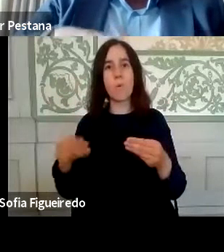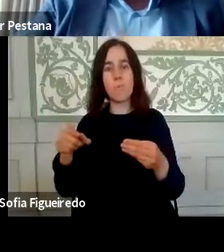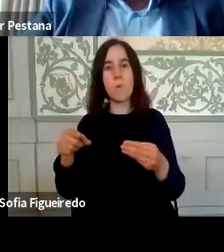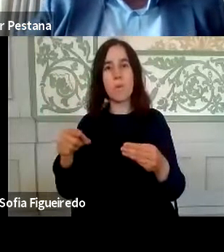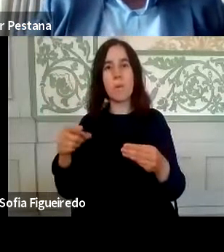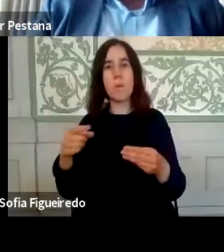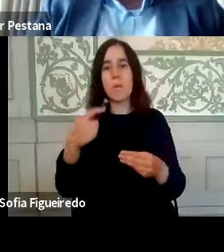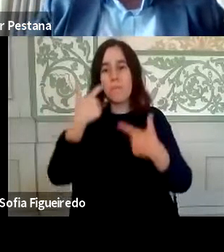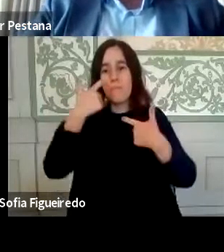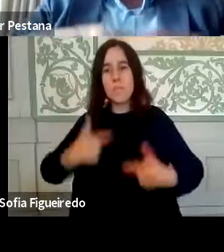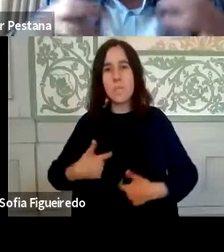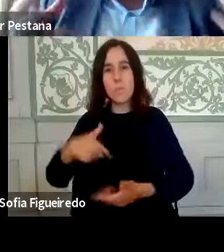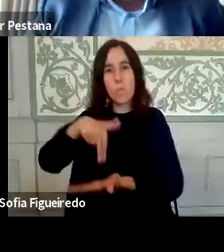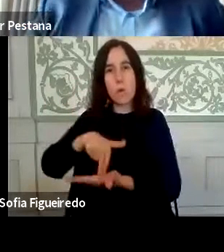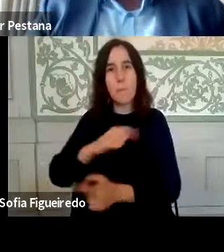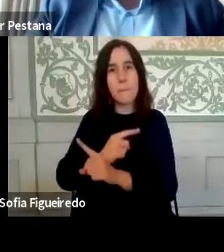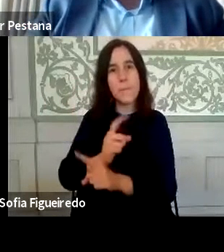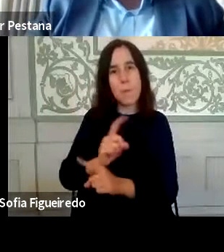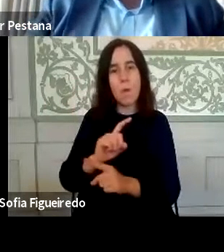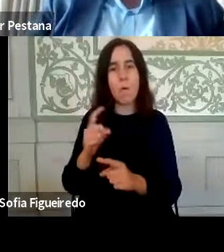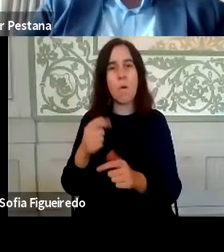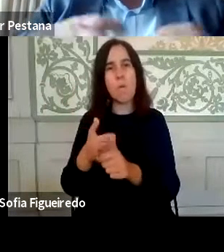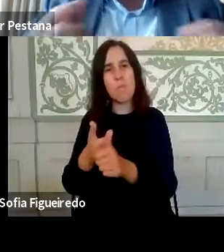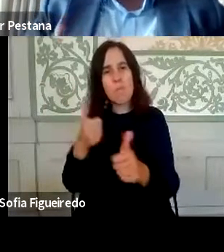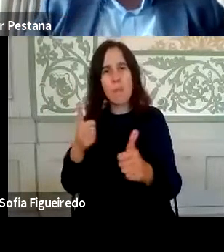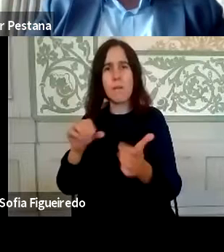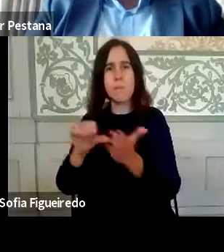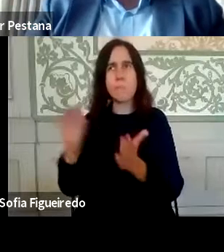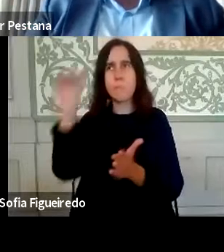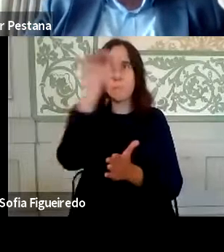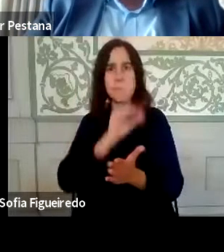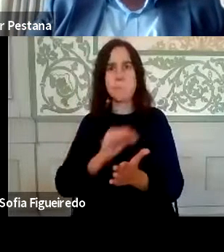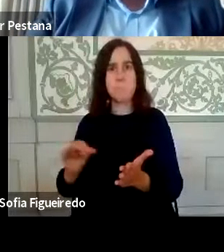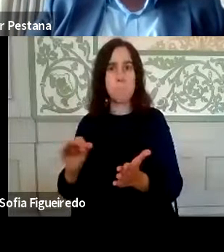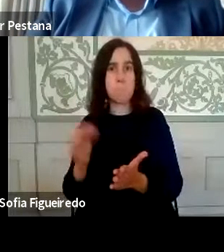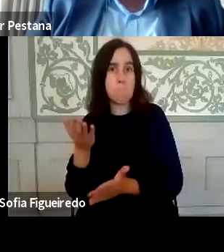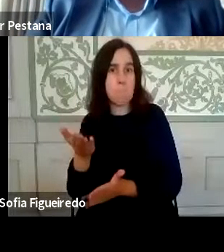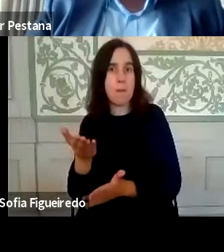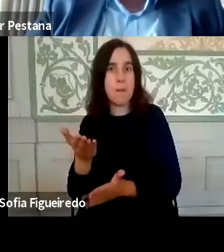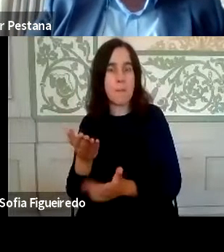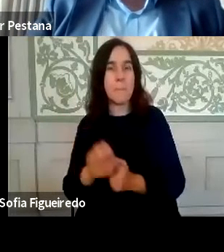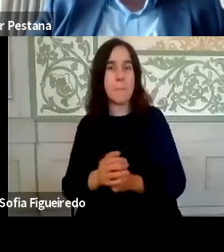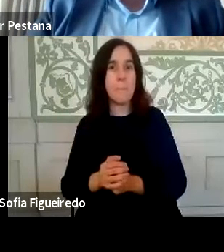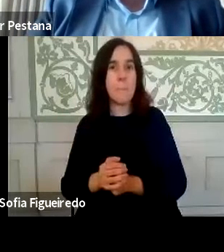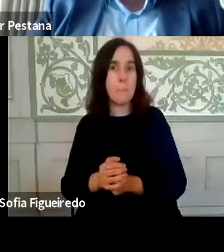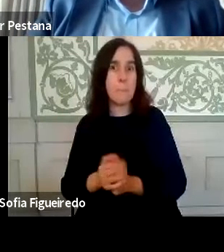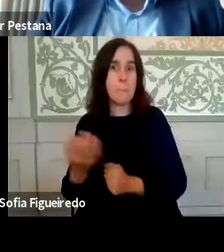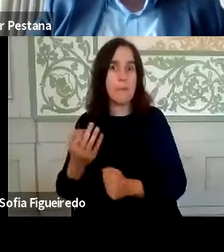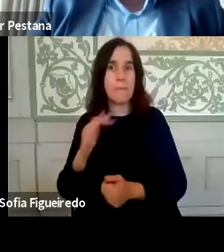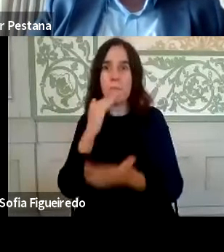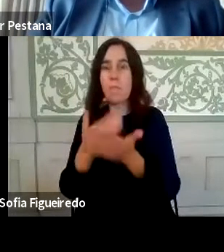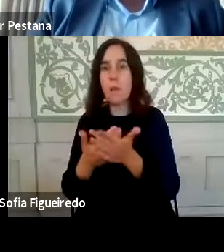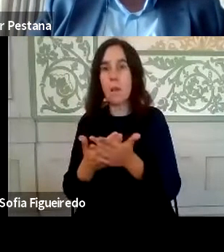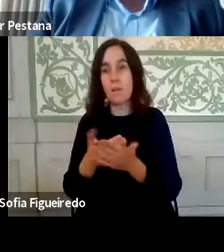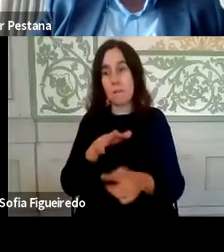fisicamente no mesmo local e que os back offices estão muito descentralizados, portanto há aqui uma série de resultados que surgem